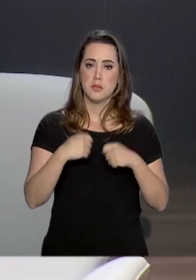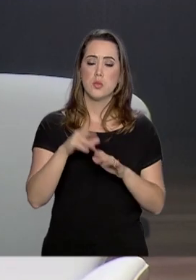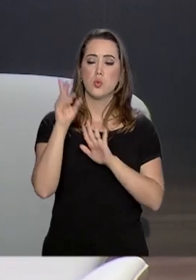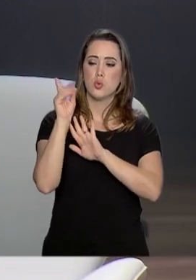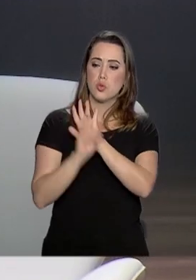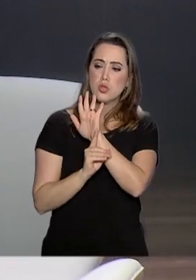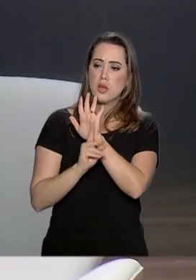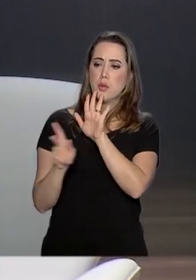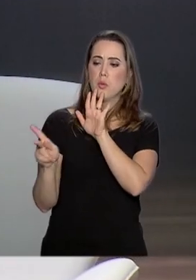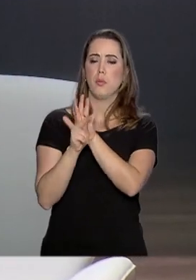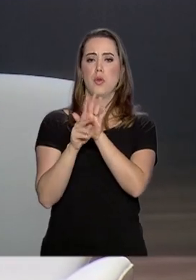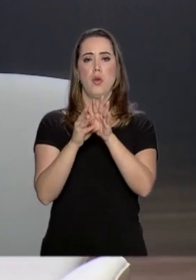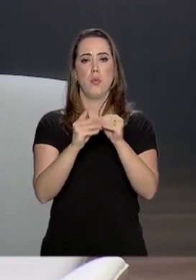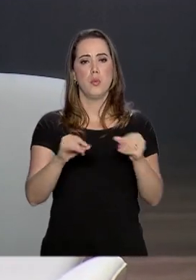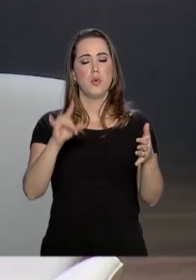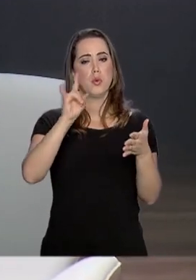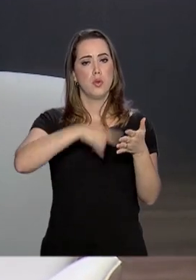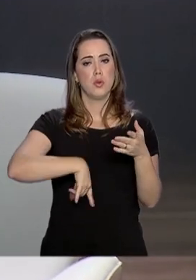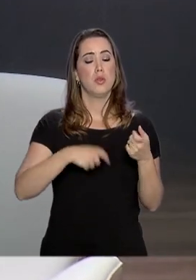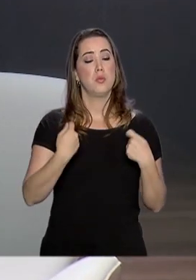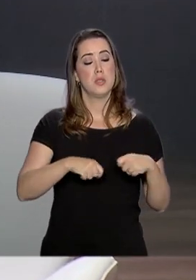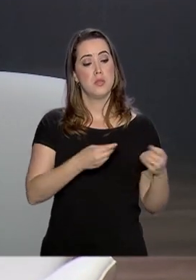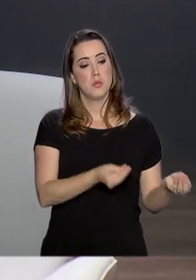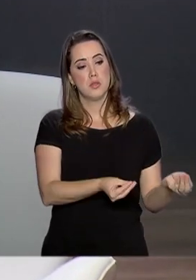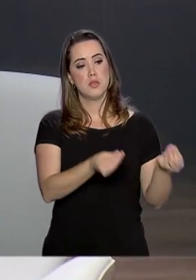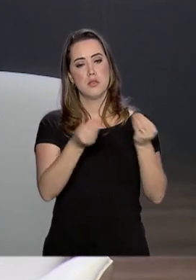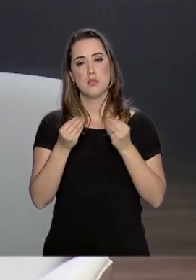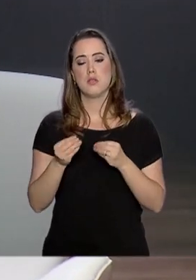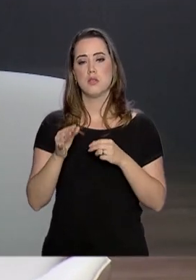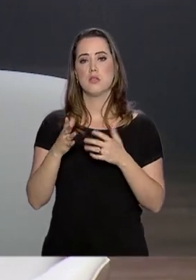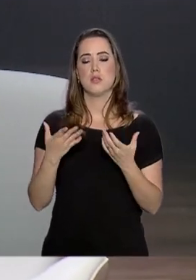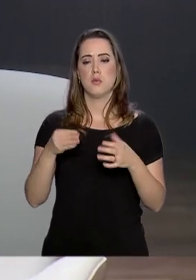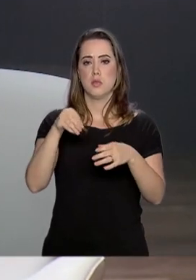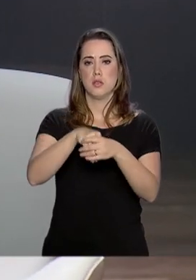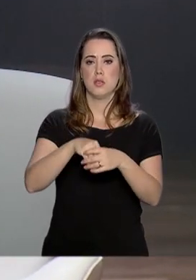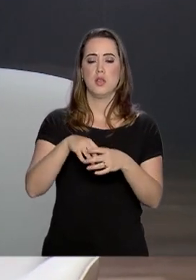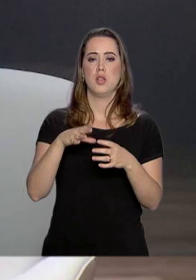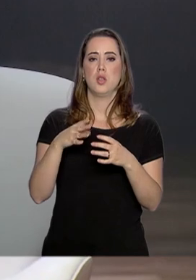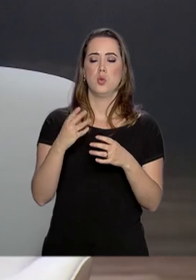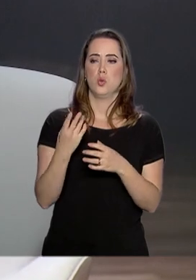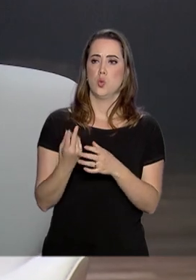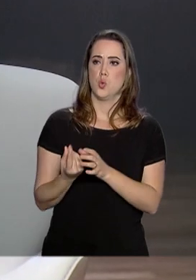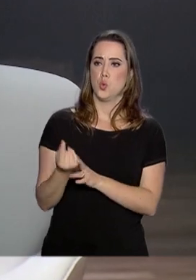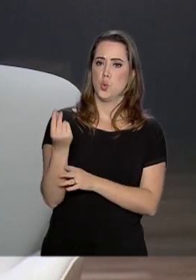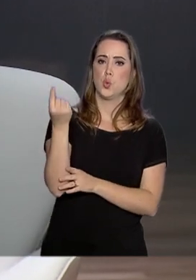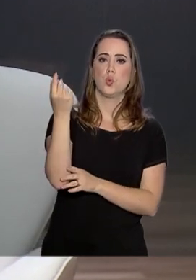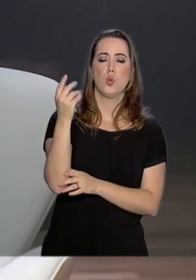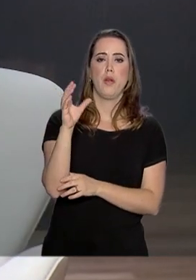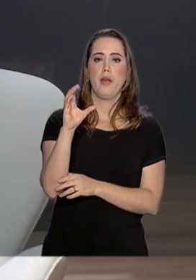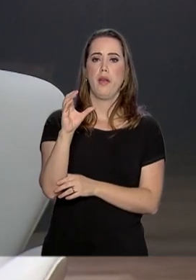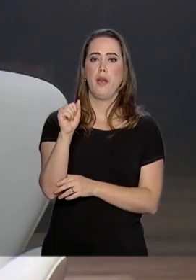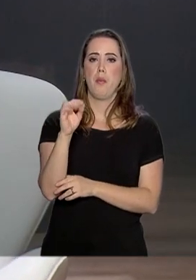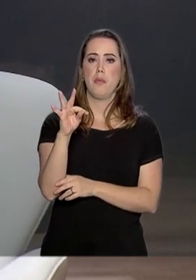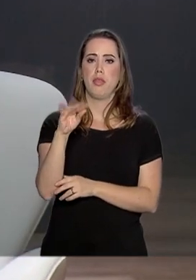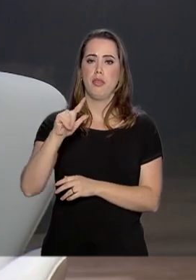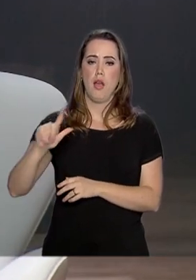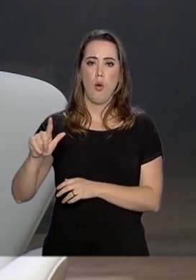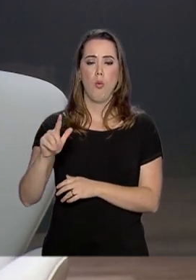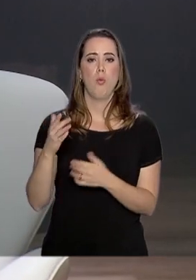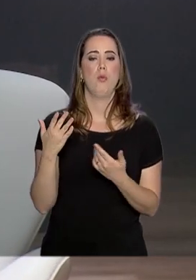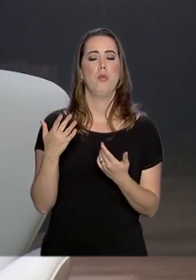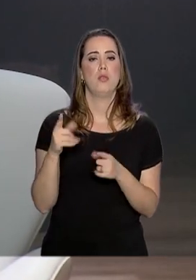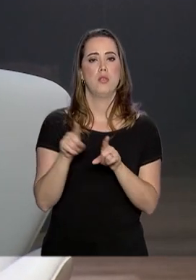o direito de propriedade. Temos que trazê-los para o capitalismo. Eles têm que saber que aquela casa que eles